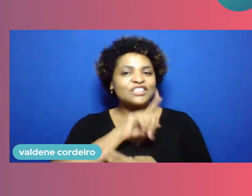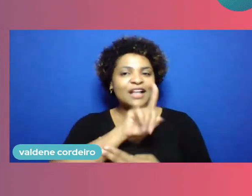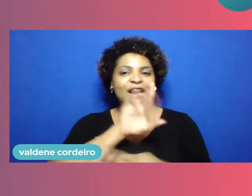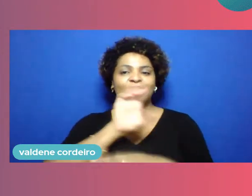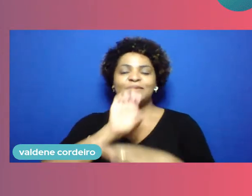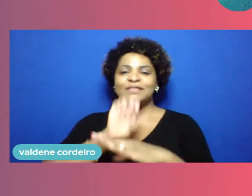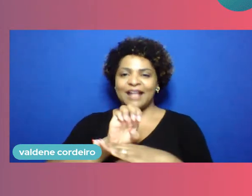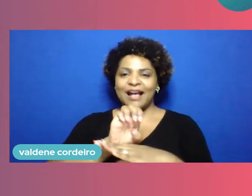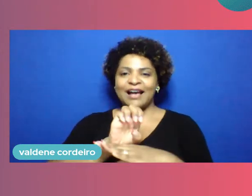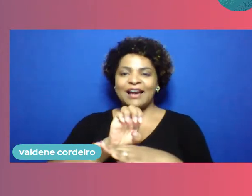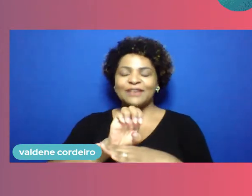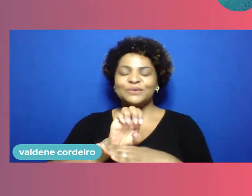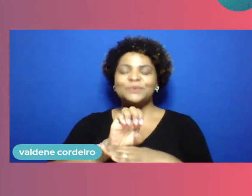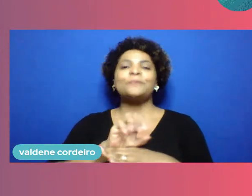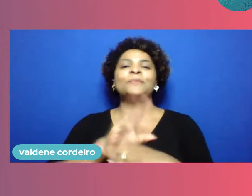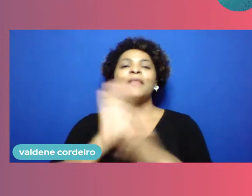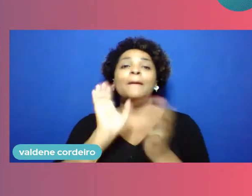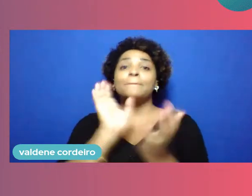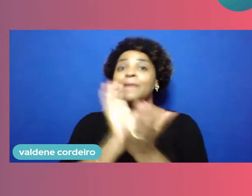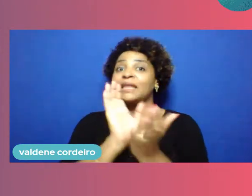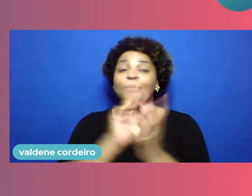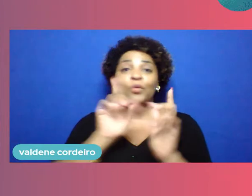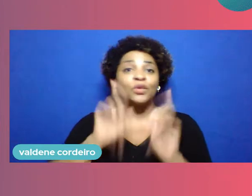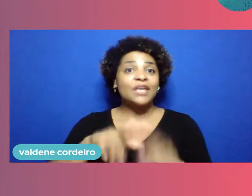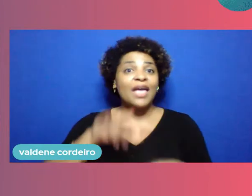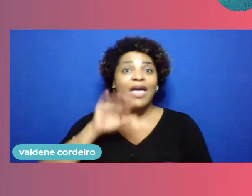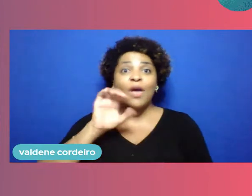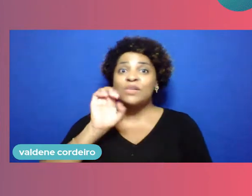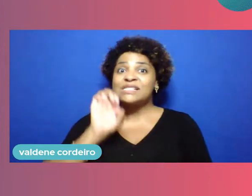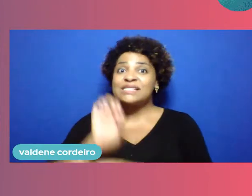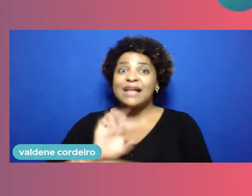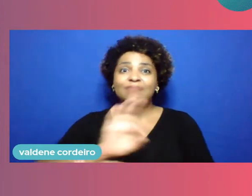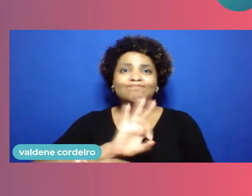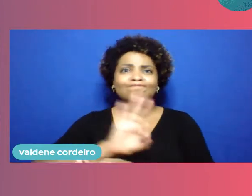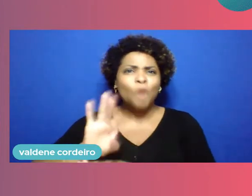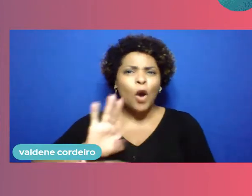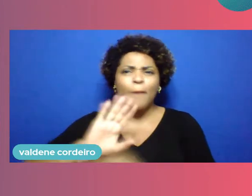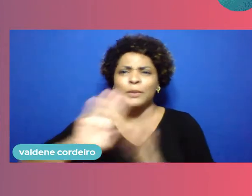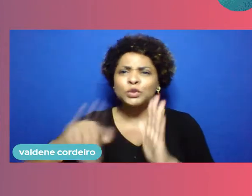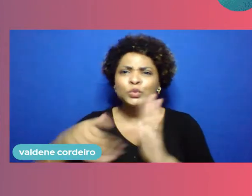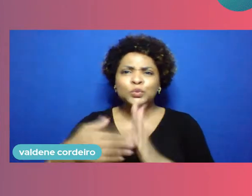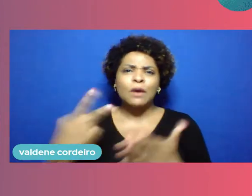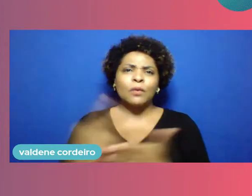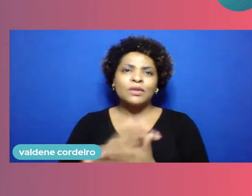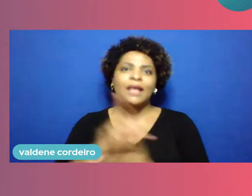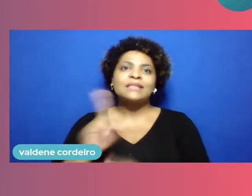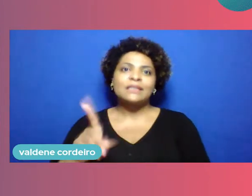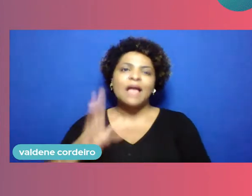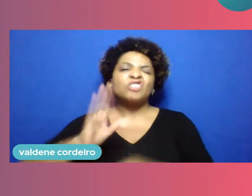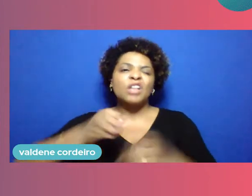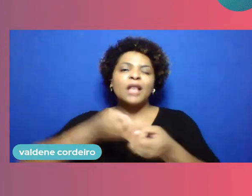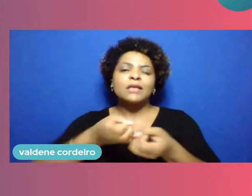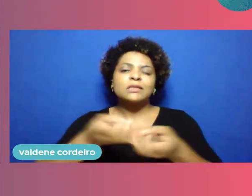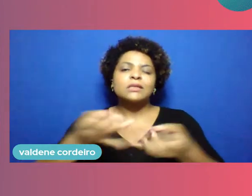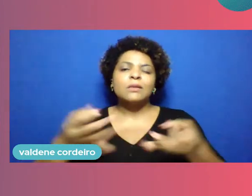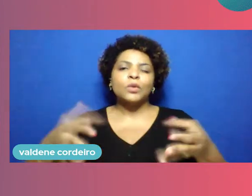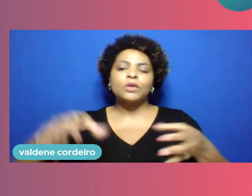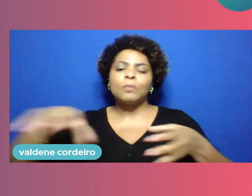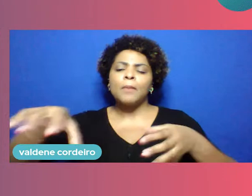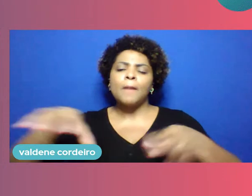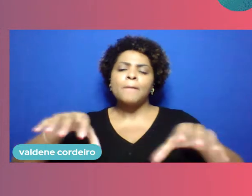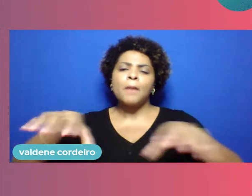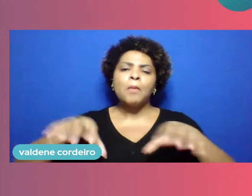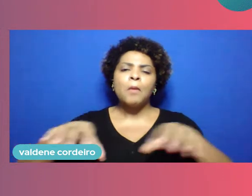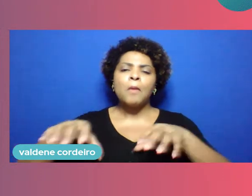Pernambuco é um estado massa que as coisas não estão acontecendo só na capital então já está um pouquinho mais dividido mais espalhado pelo resto do estado então tem